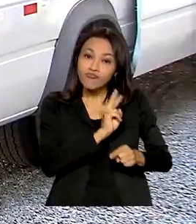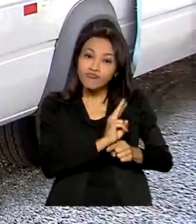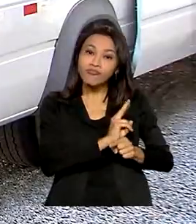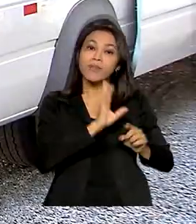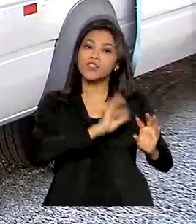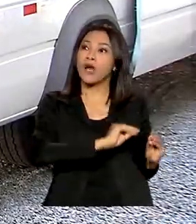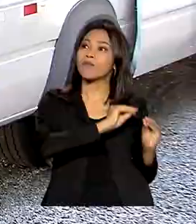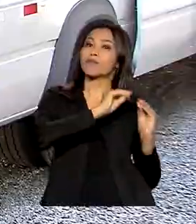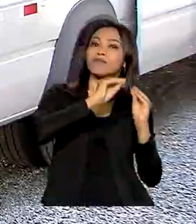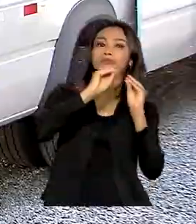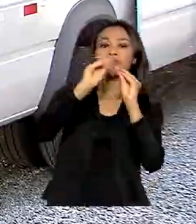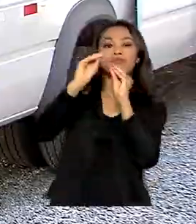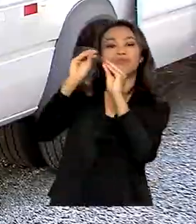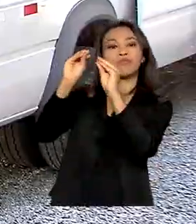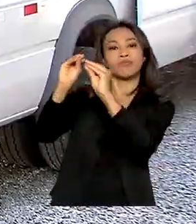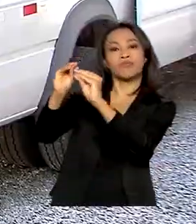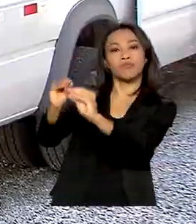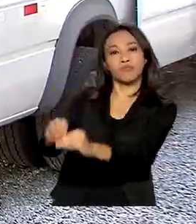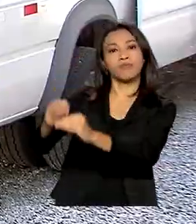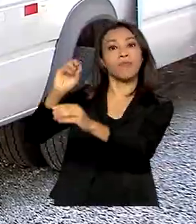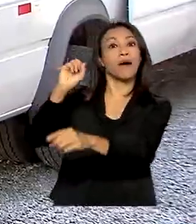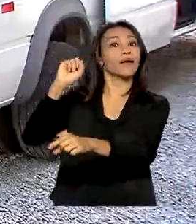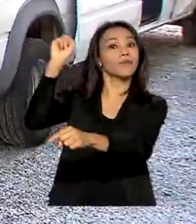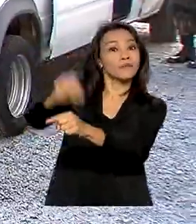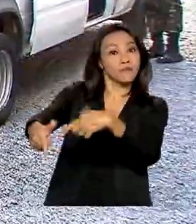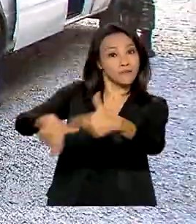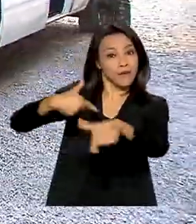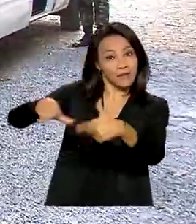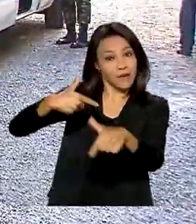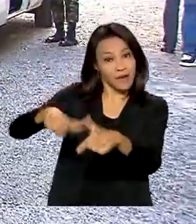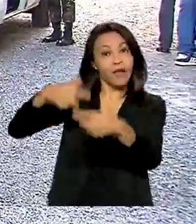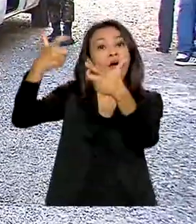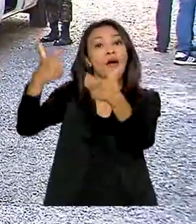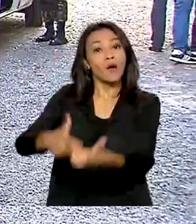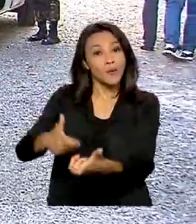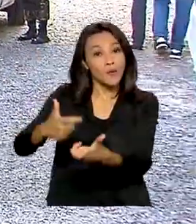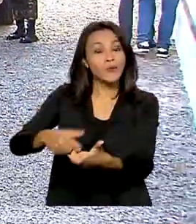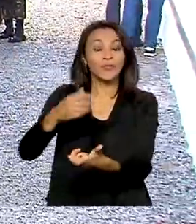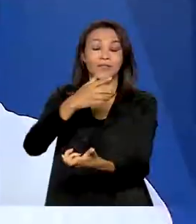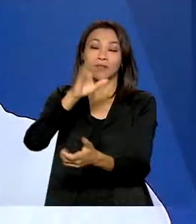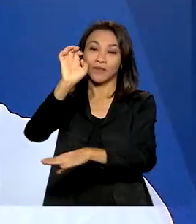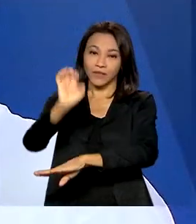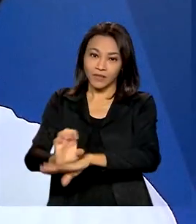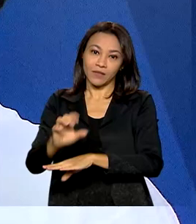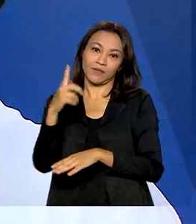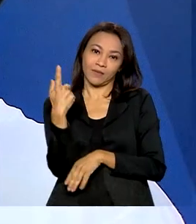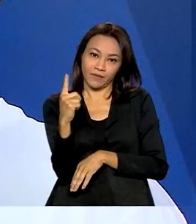família para assumir um emprego em Goiânia na expectativa de uma vida melhor.